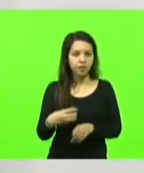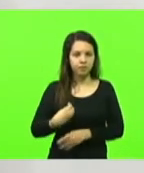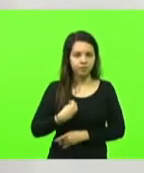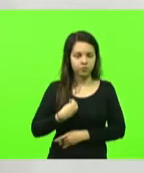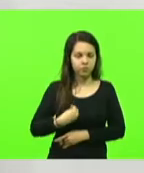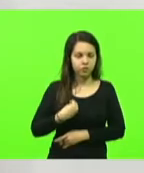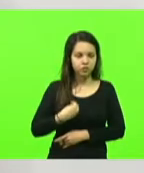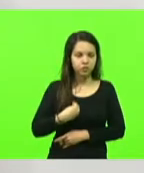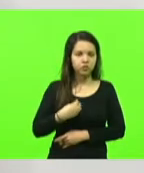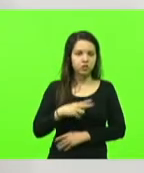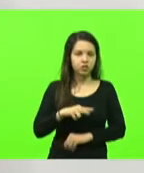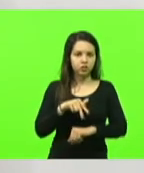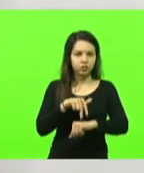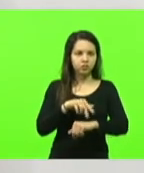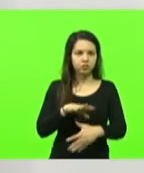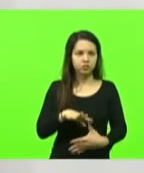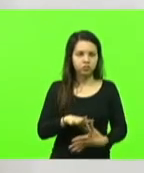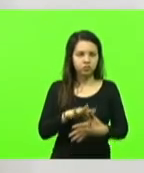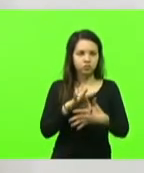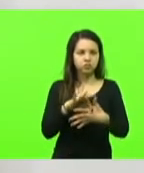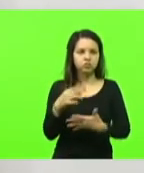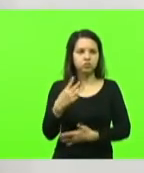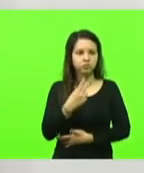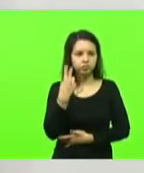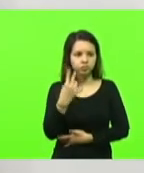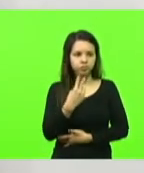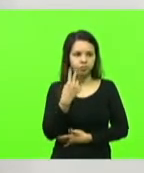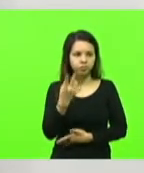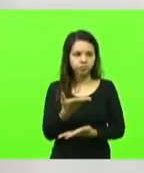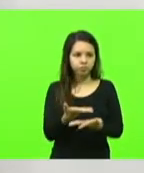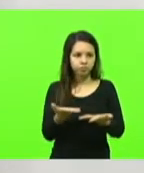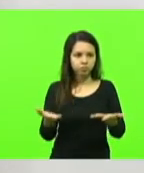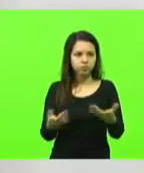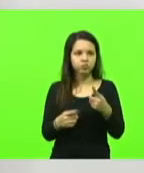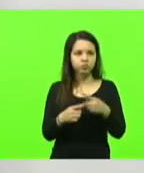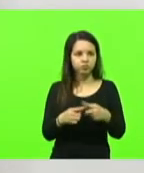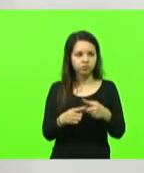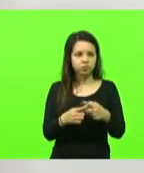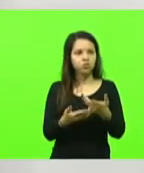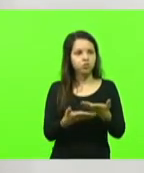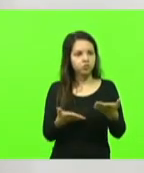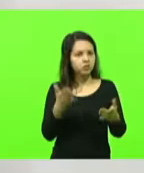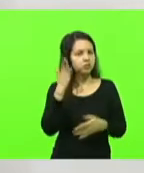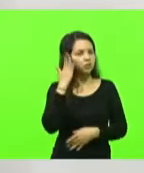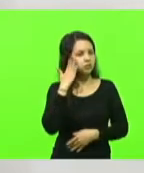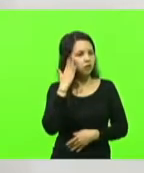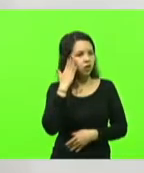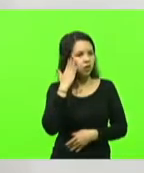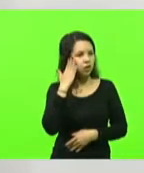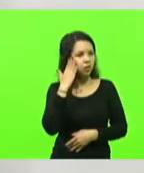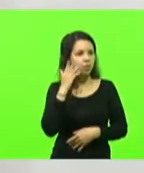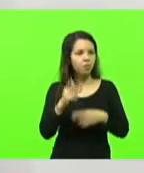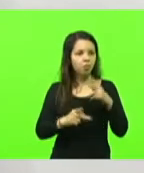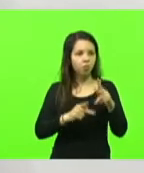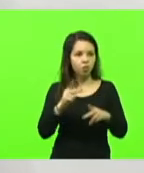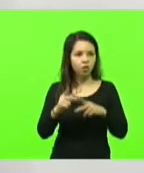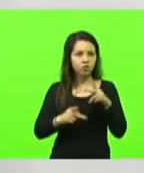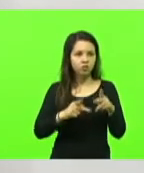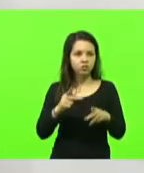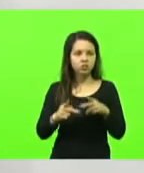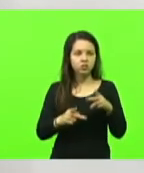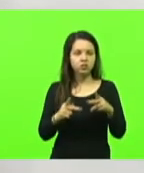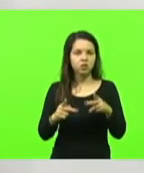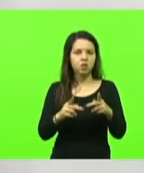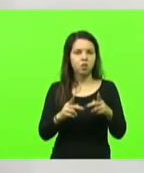lideranças, nossos vereadores, porque, senhores sabem, população chega lá para o vereador, para o